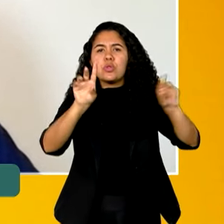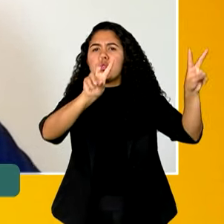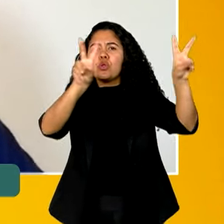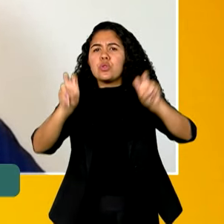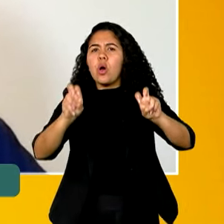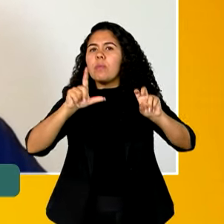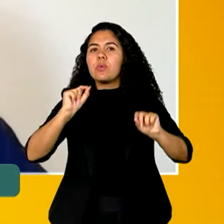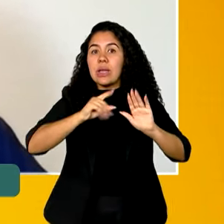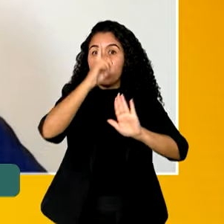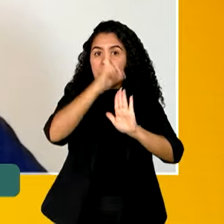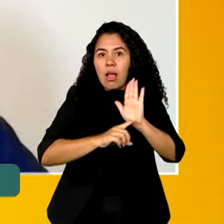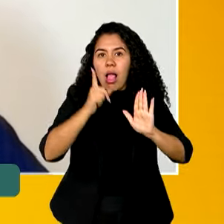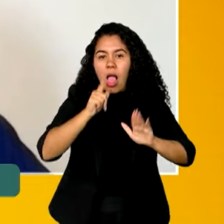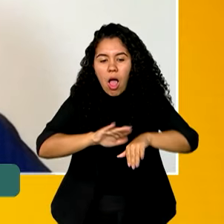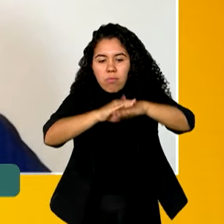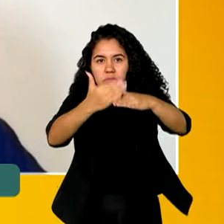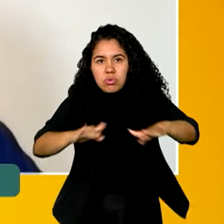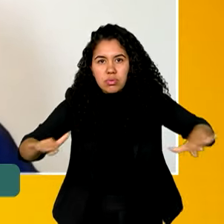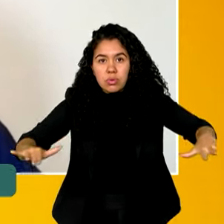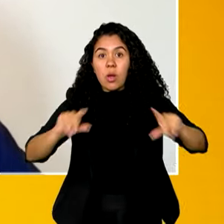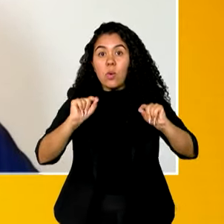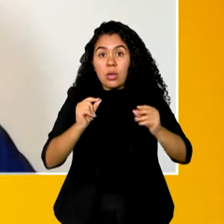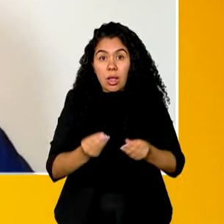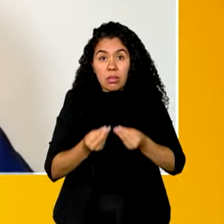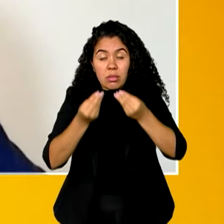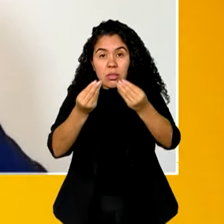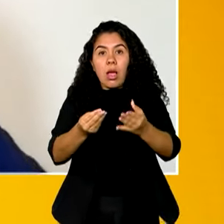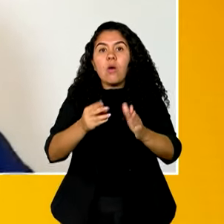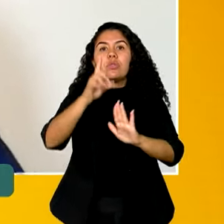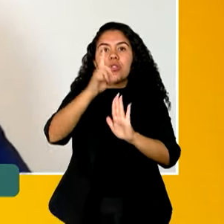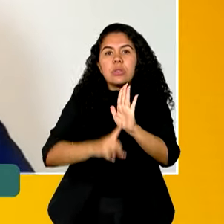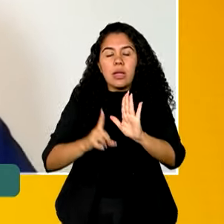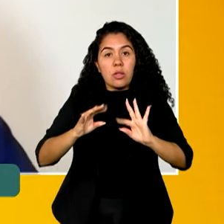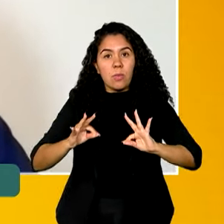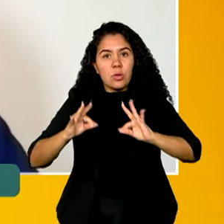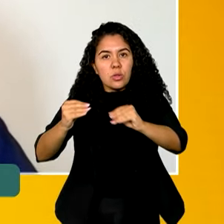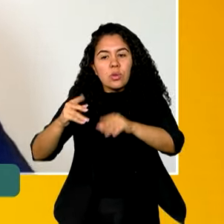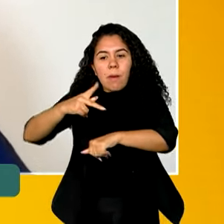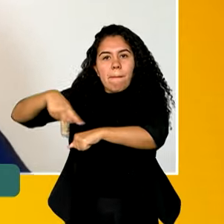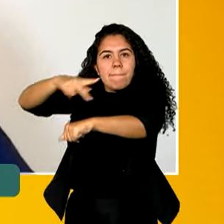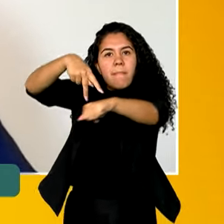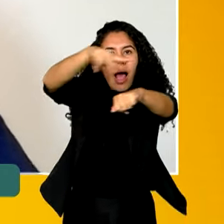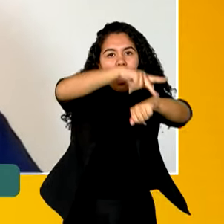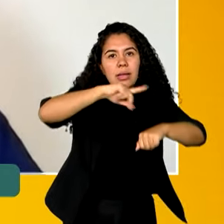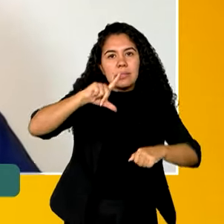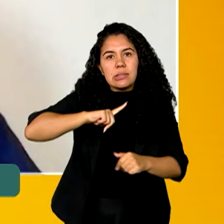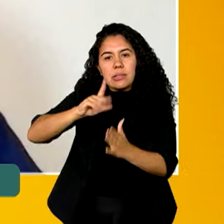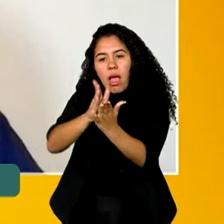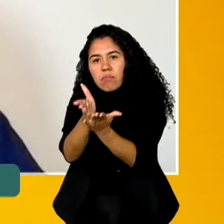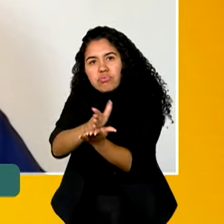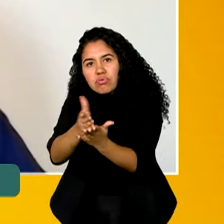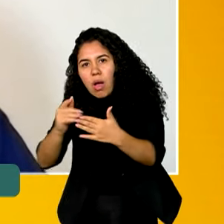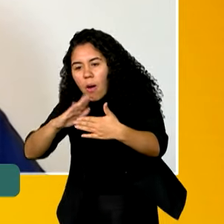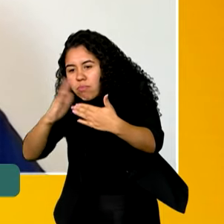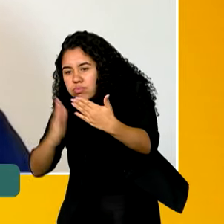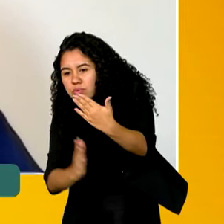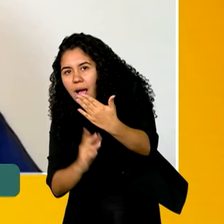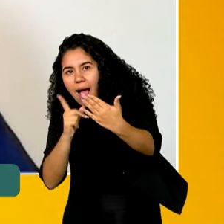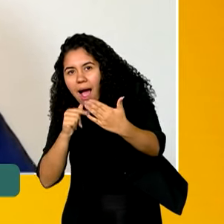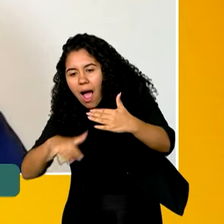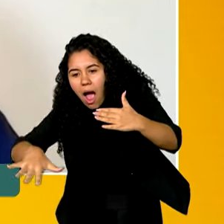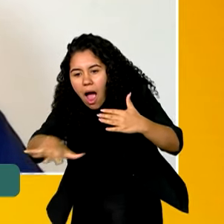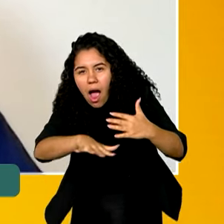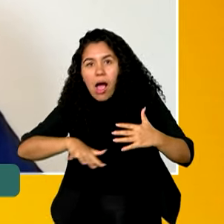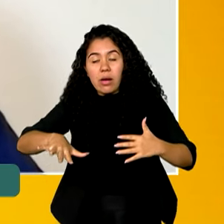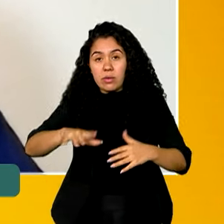concedeu aos países costeiros todo esse direito de território marinho, né? Então, nós temos